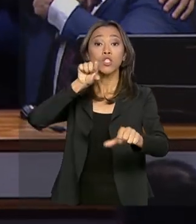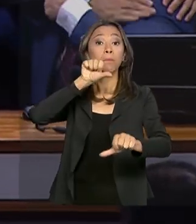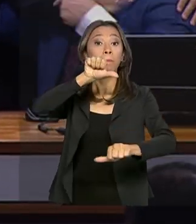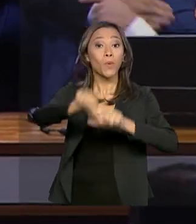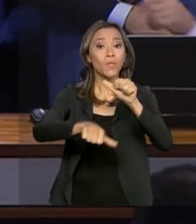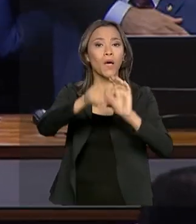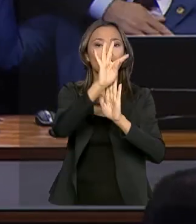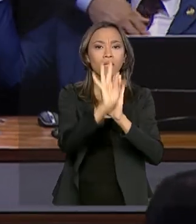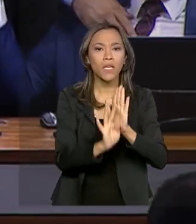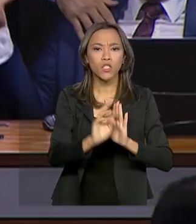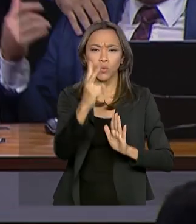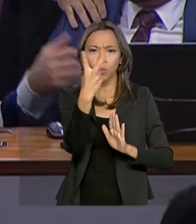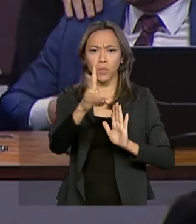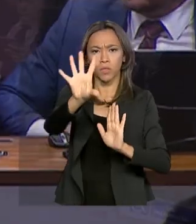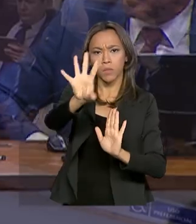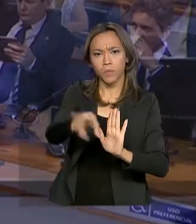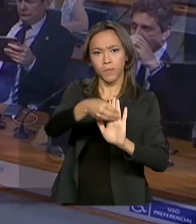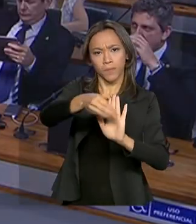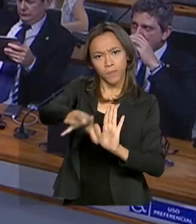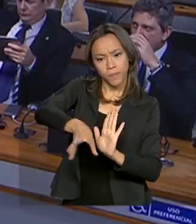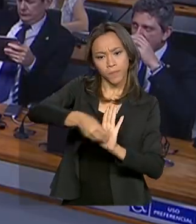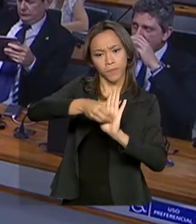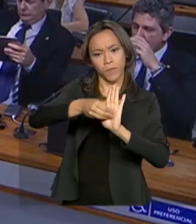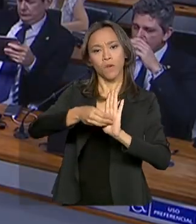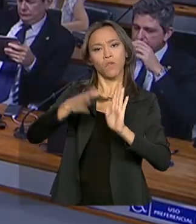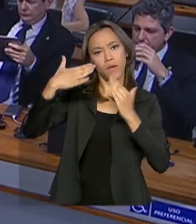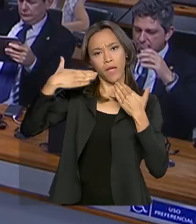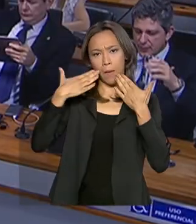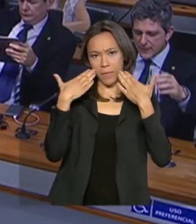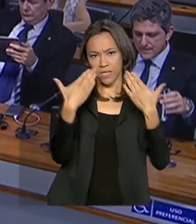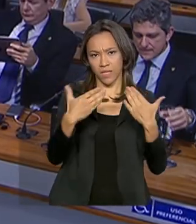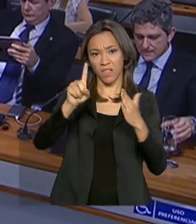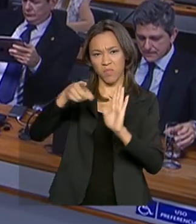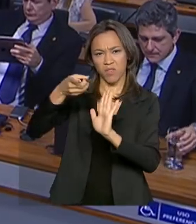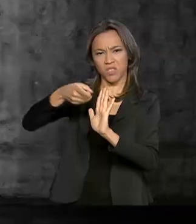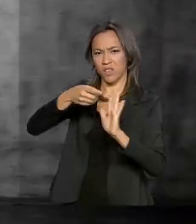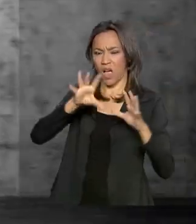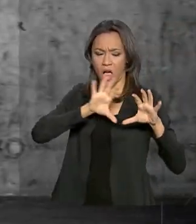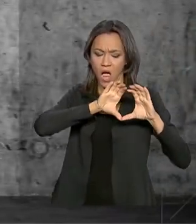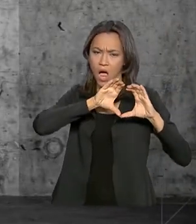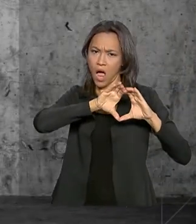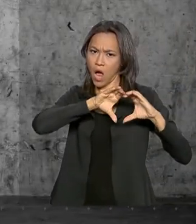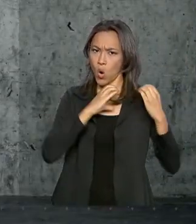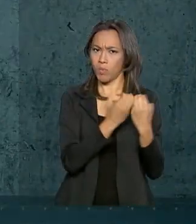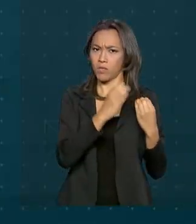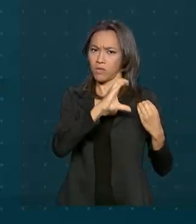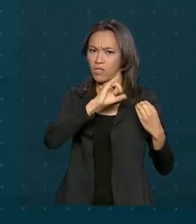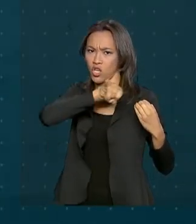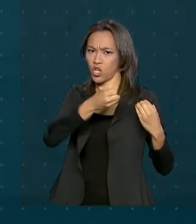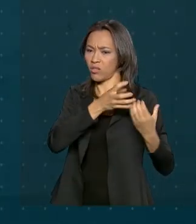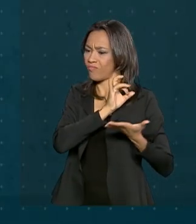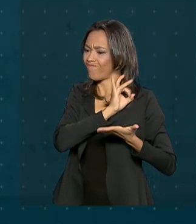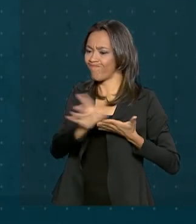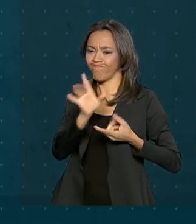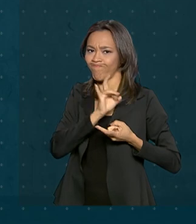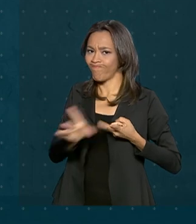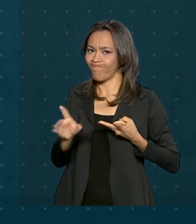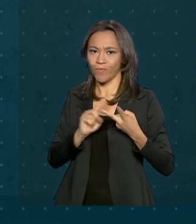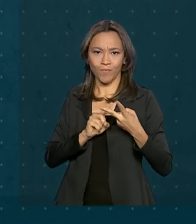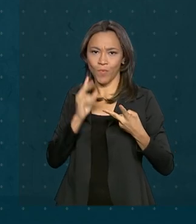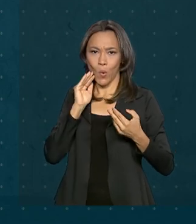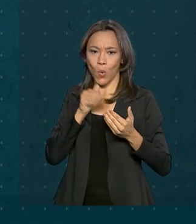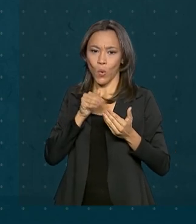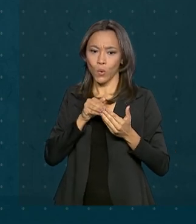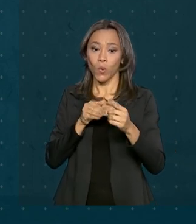texto, duas emendas foram apresentadas pela rede e rejeitadas pela comissão. O projeto altera, entre outros pontos, o